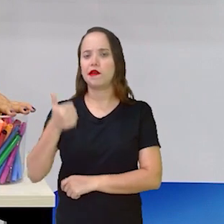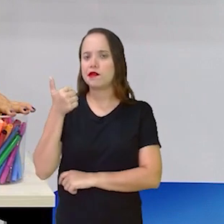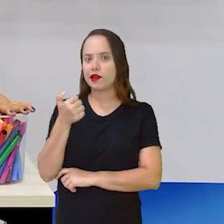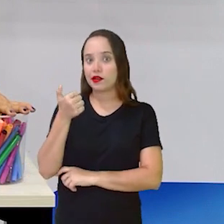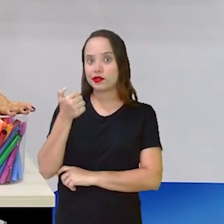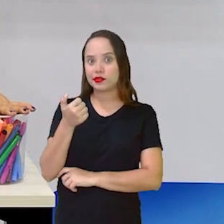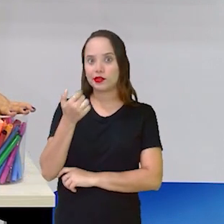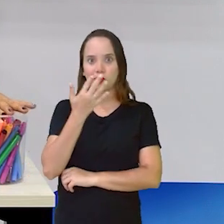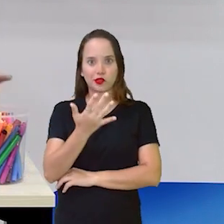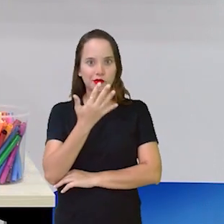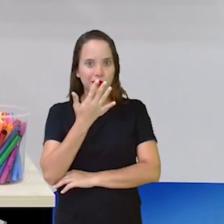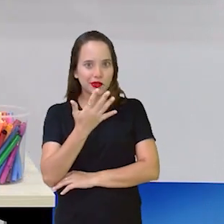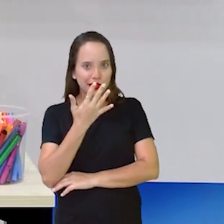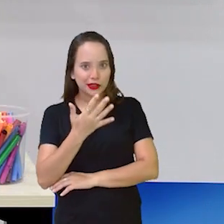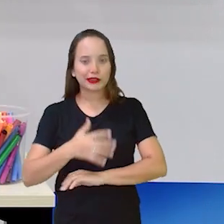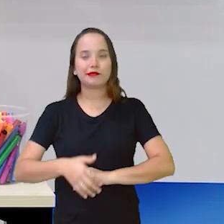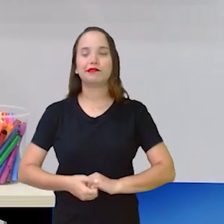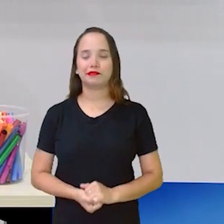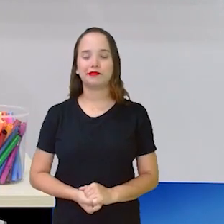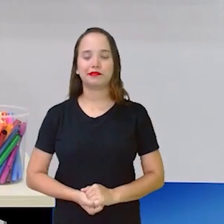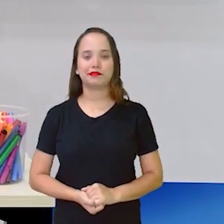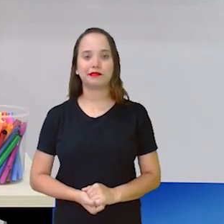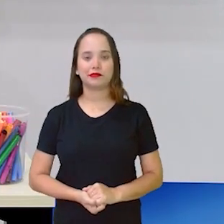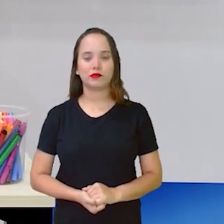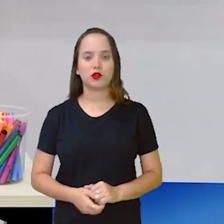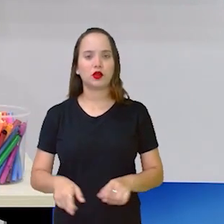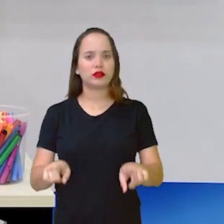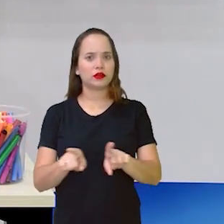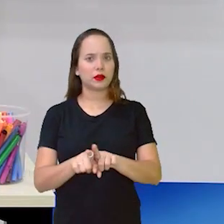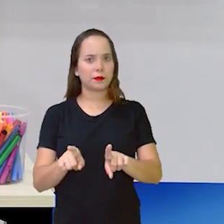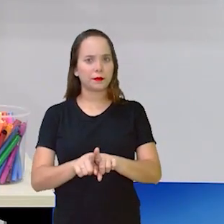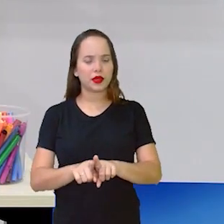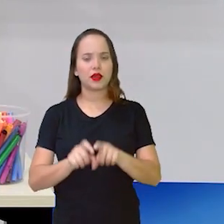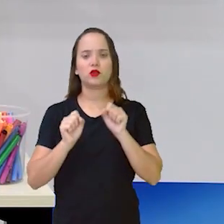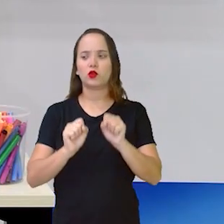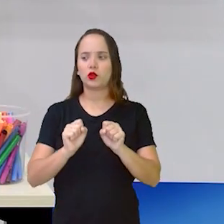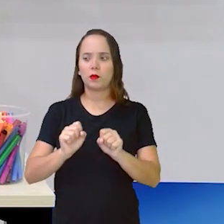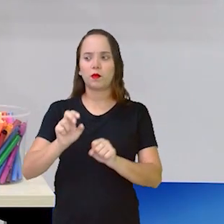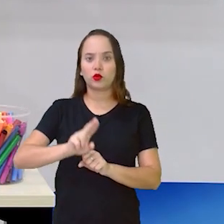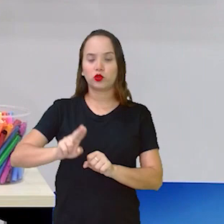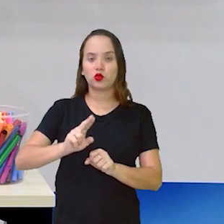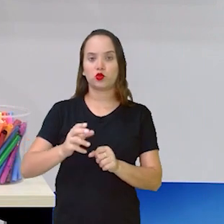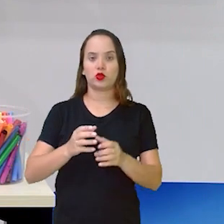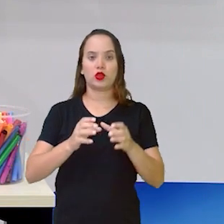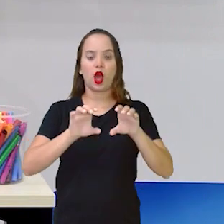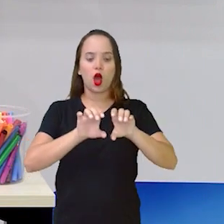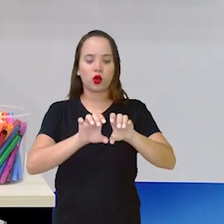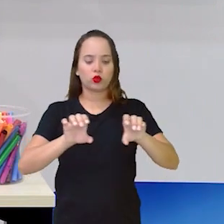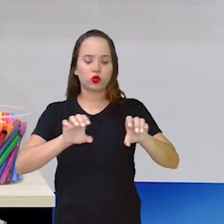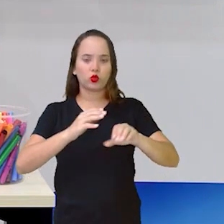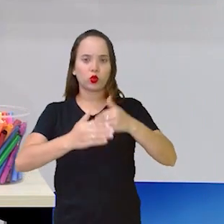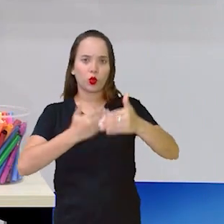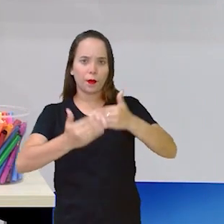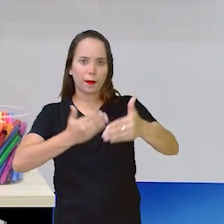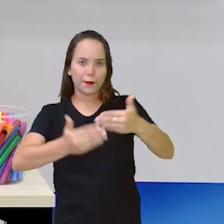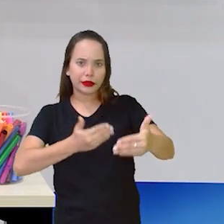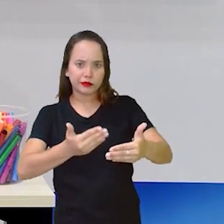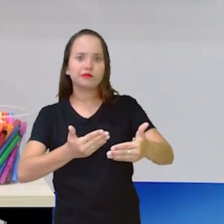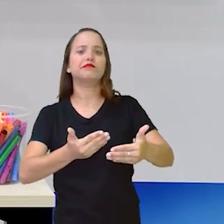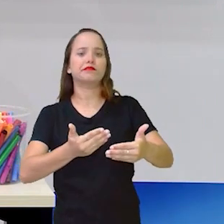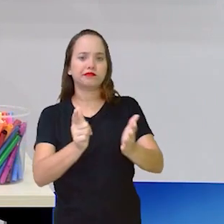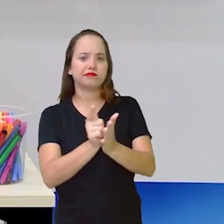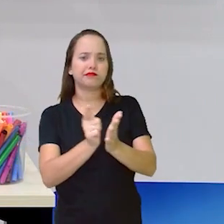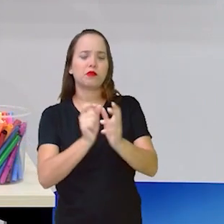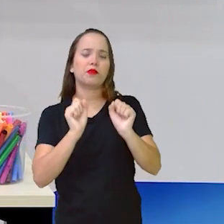coloridas. Poderemos usar rolinhos de papel higiênico ou aqueles rolinhos de